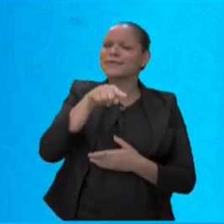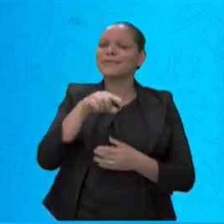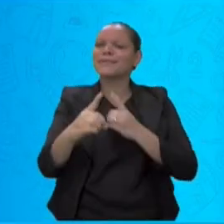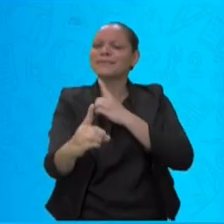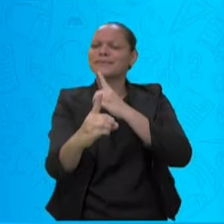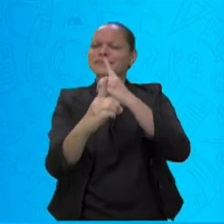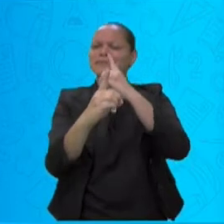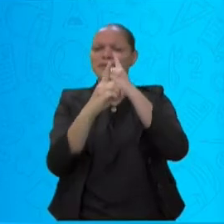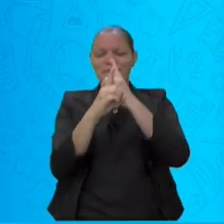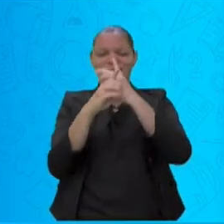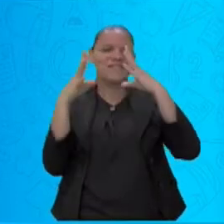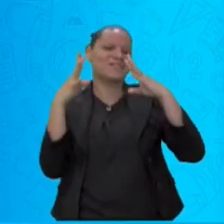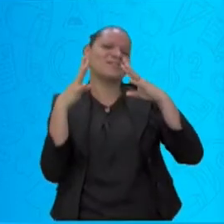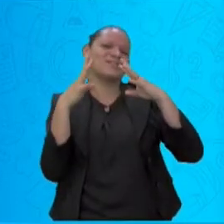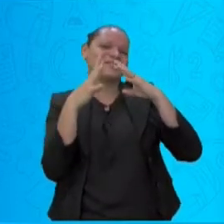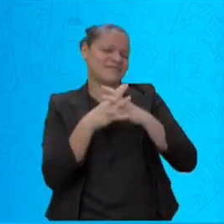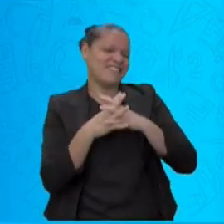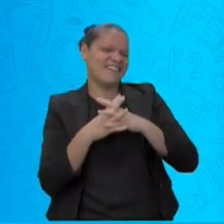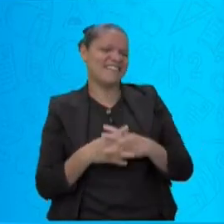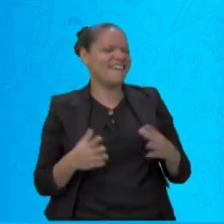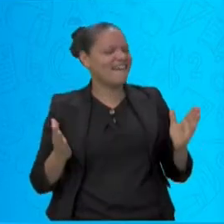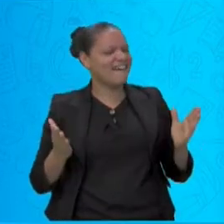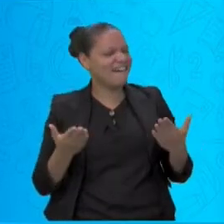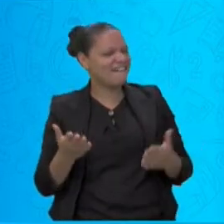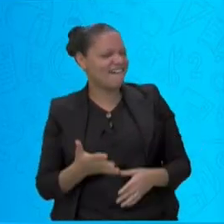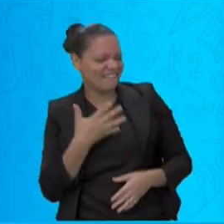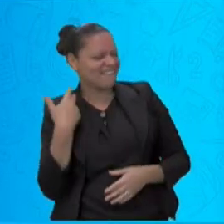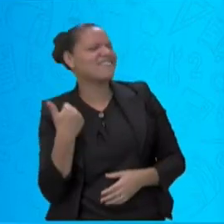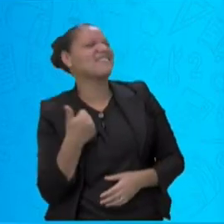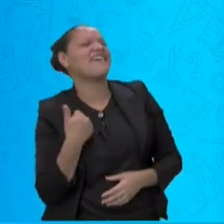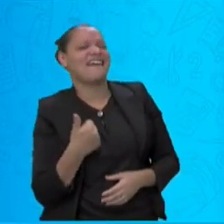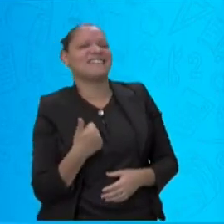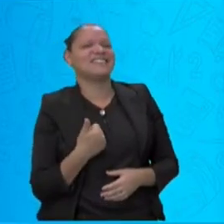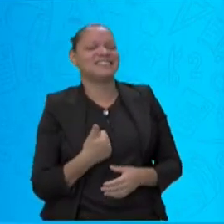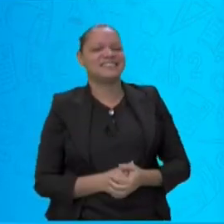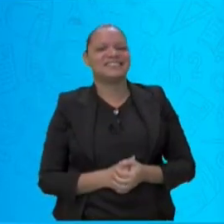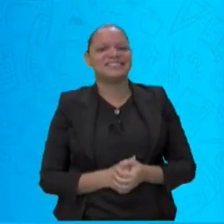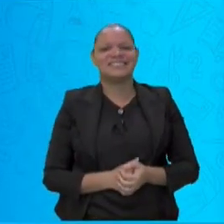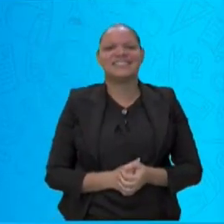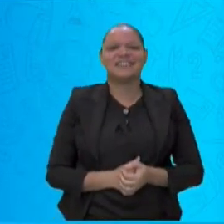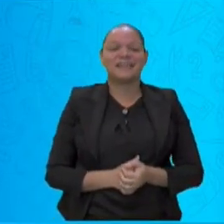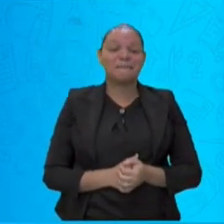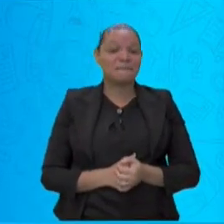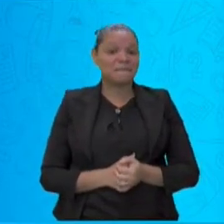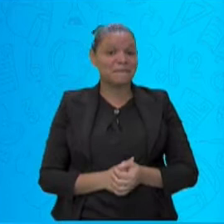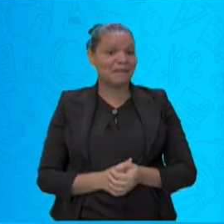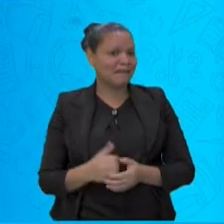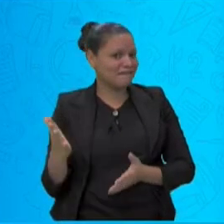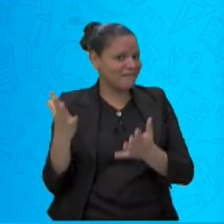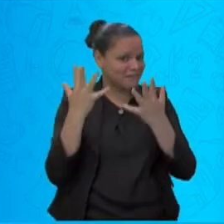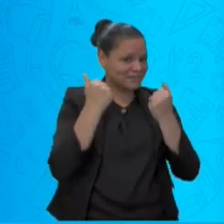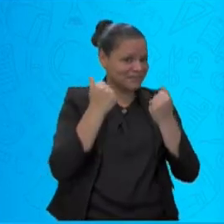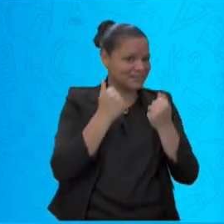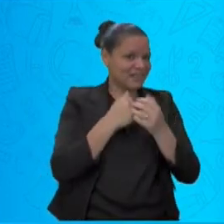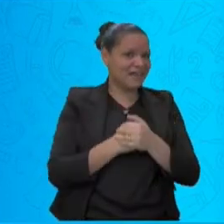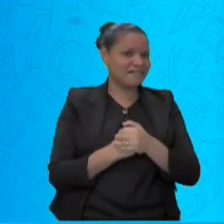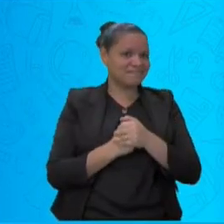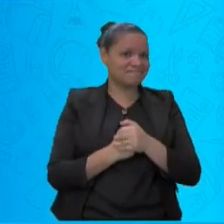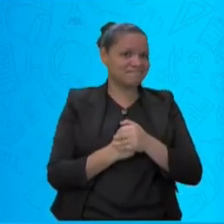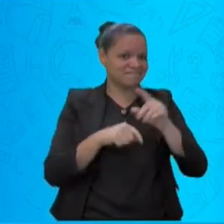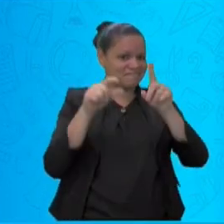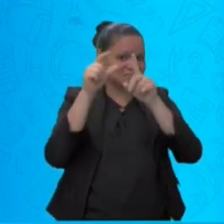Ah, isso é fácil para vocês, agora que vocês já aprenderam tudo. Vamos lá? Grilo. G-R.